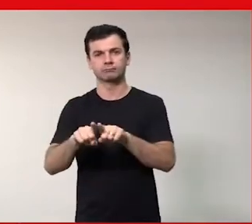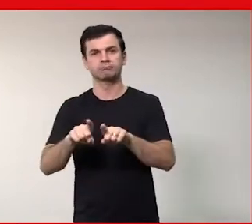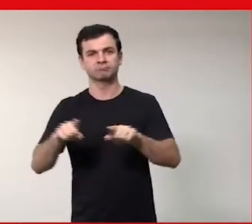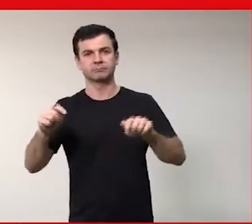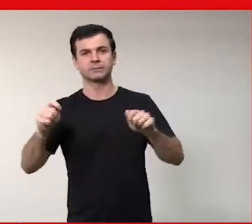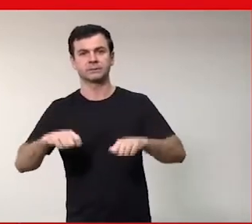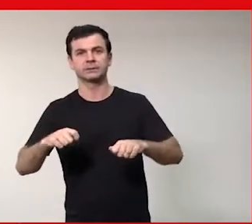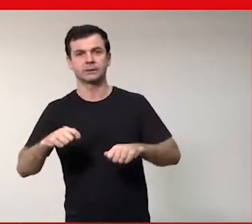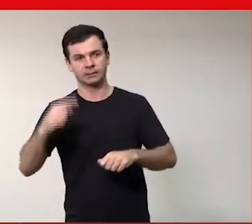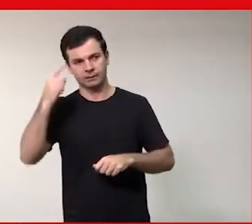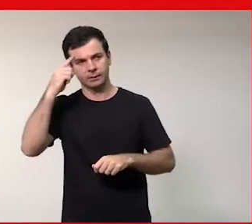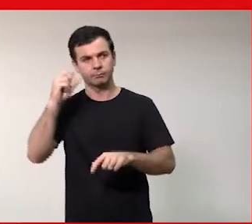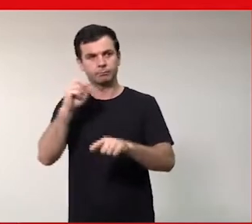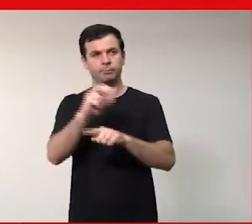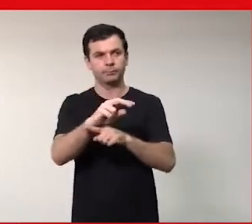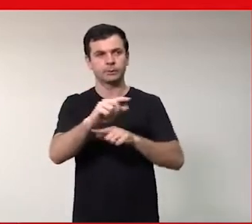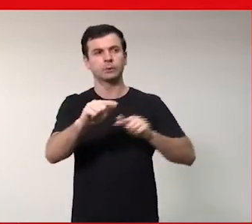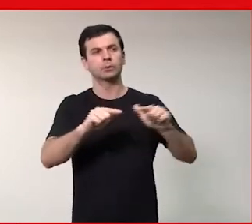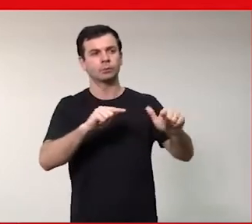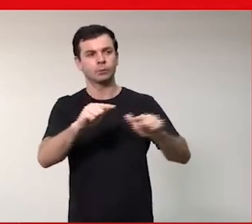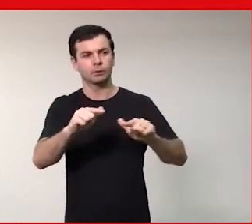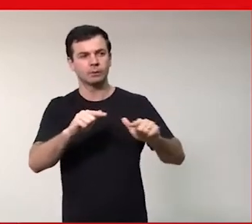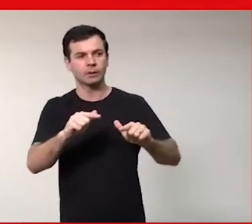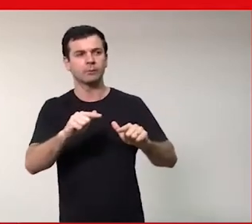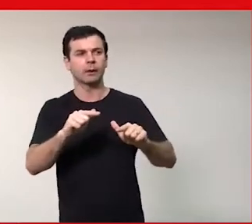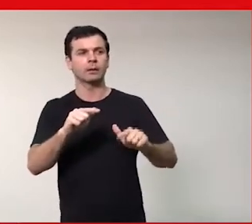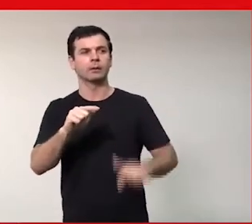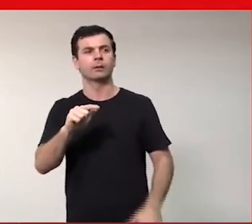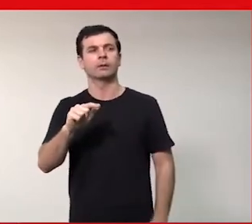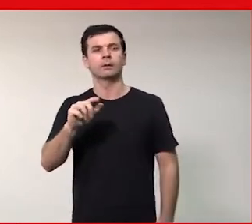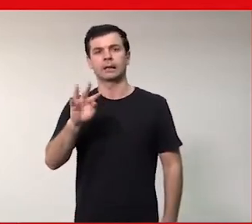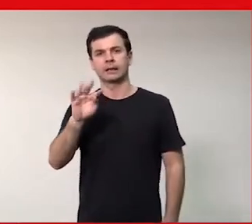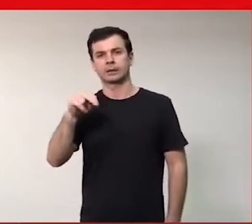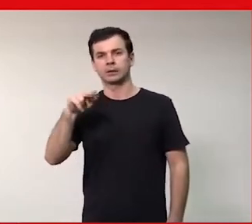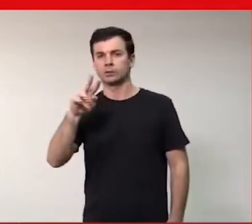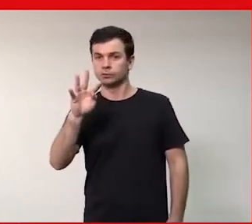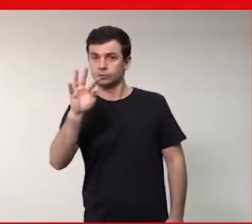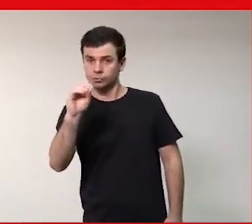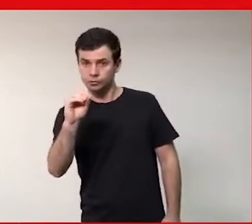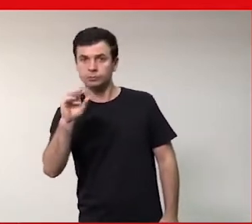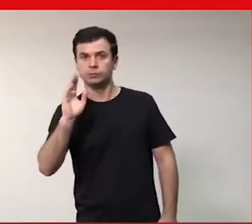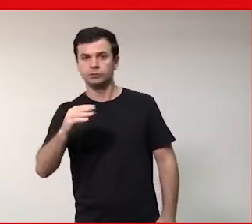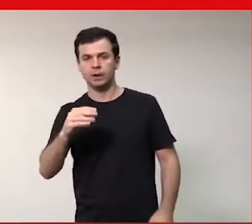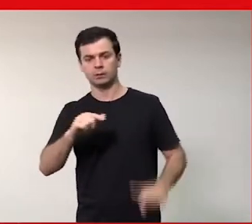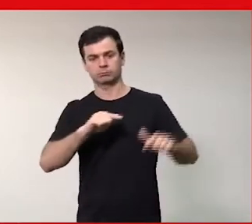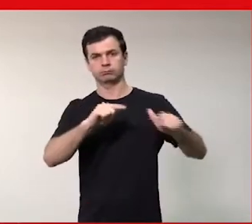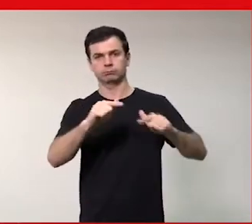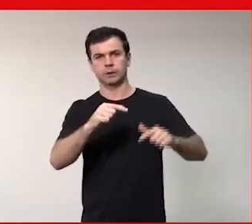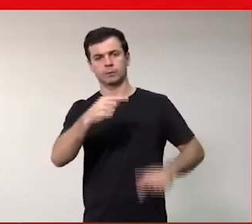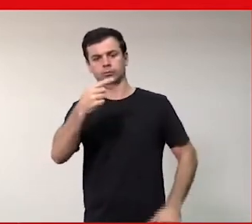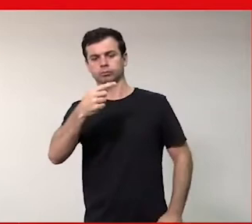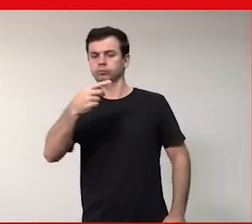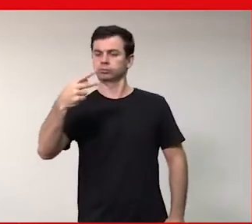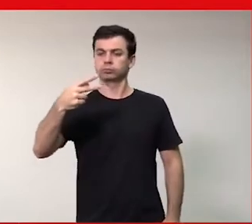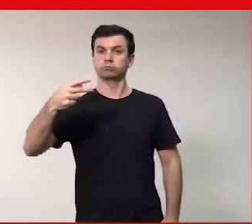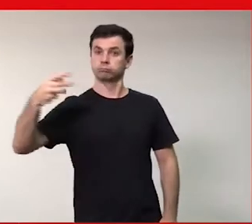Tinto, já foi, sei lá, o terceiro posição sênior que eu tive na indústria. Eu negociei com